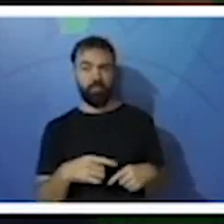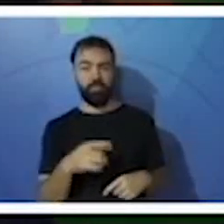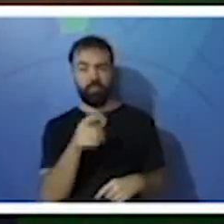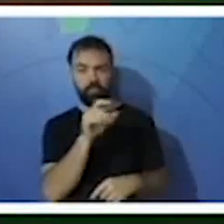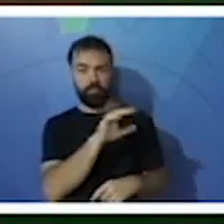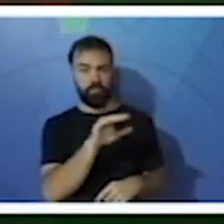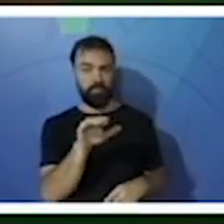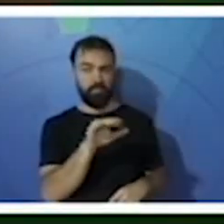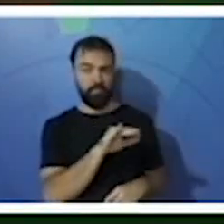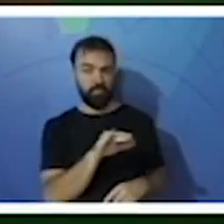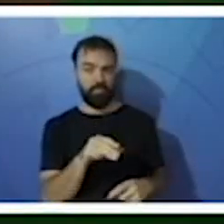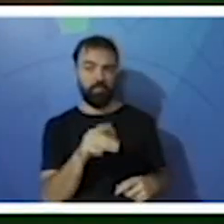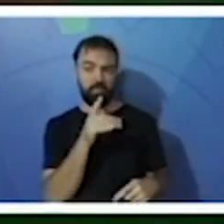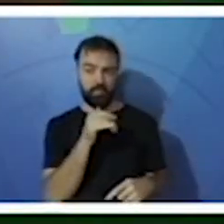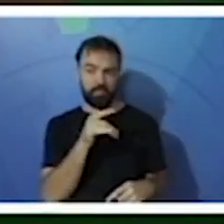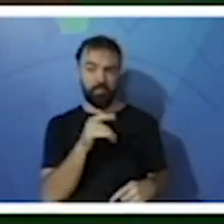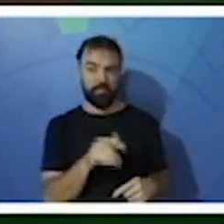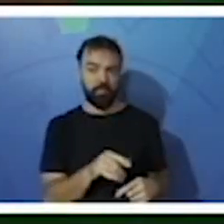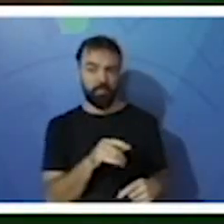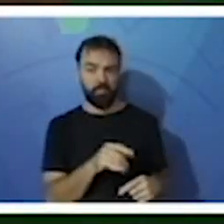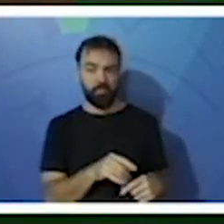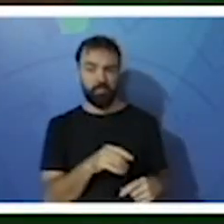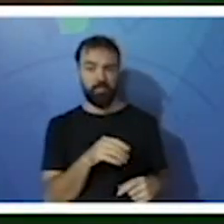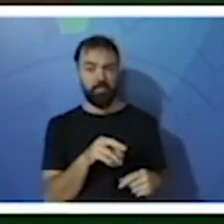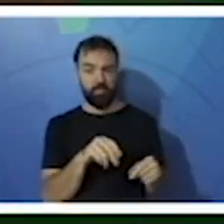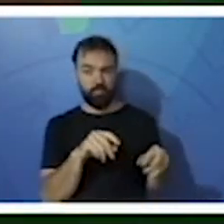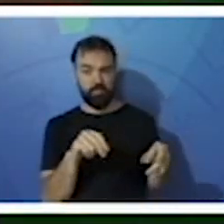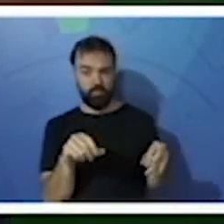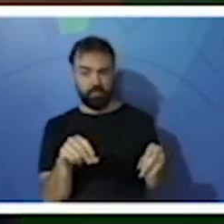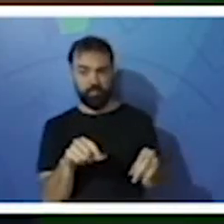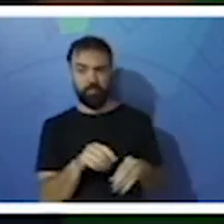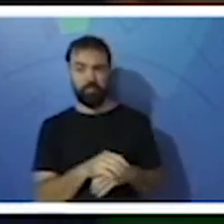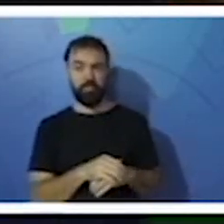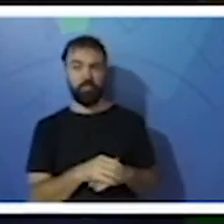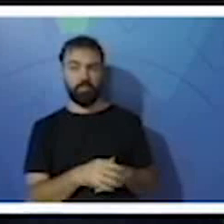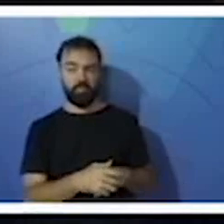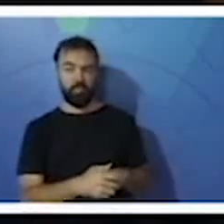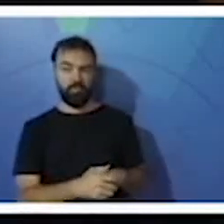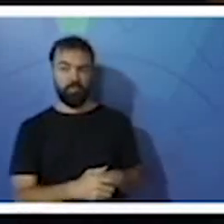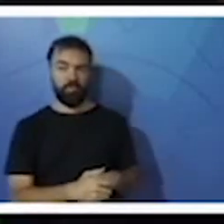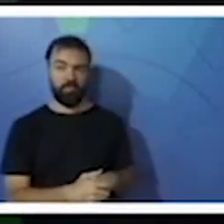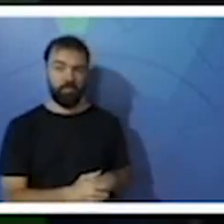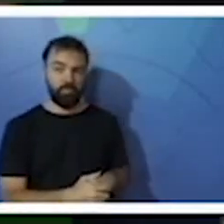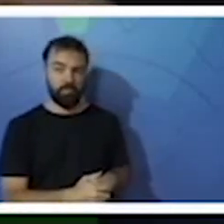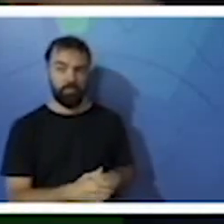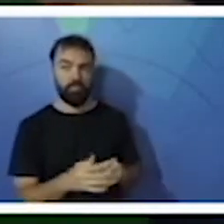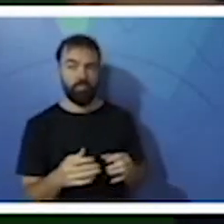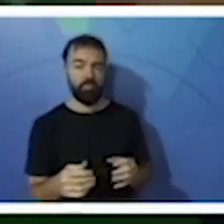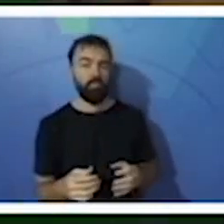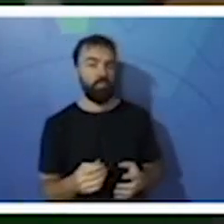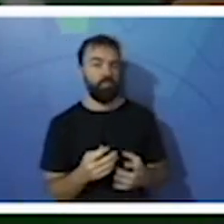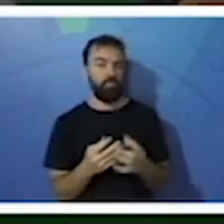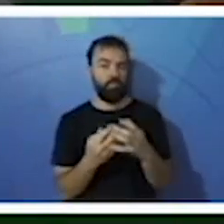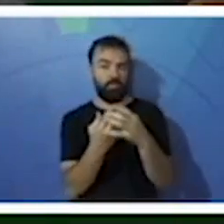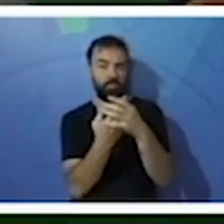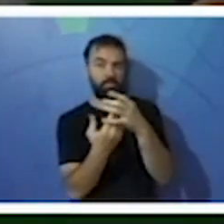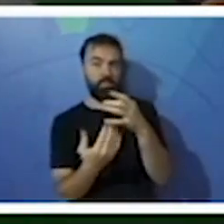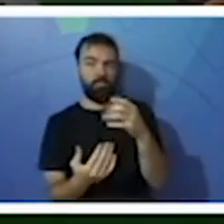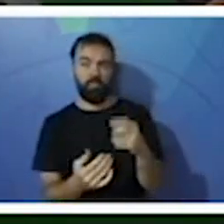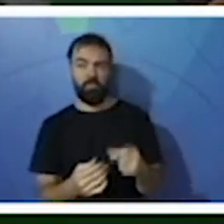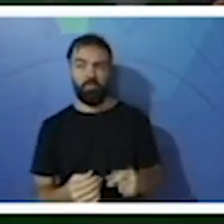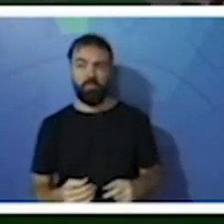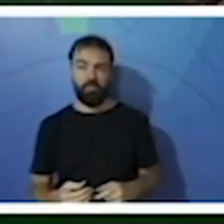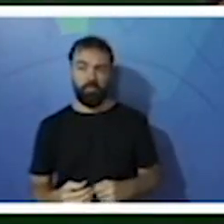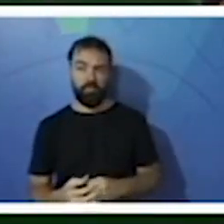areia, a água filtrada e a areia retida no filtro, a filtragem do alimento.